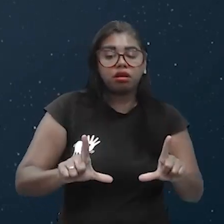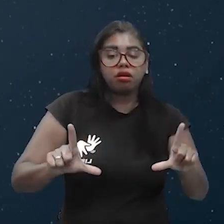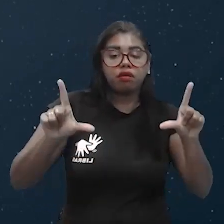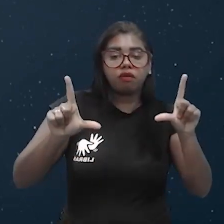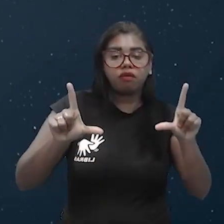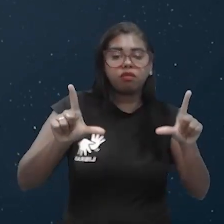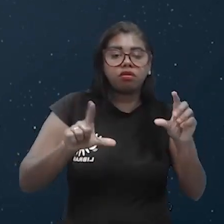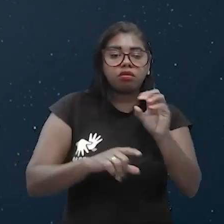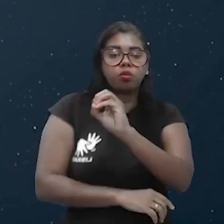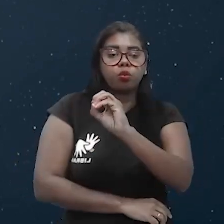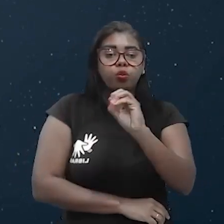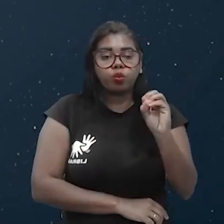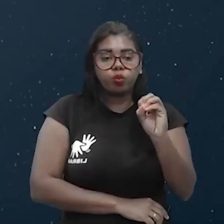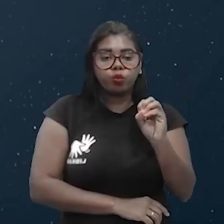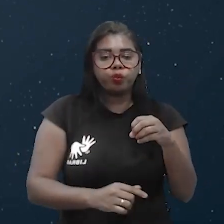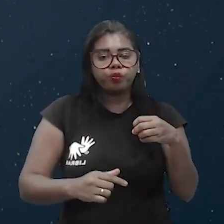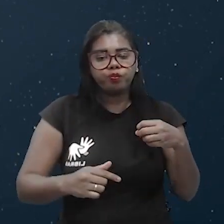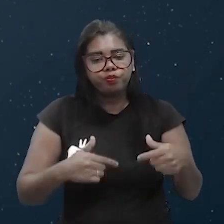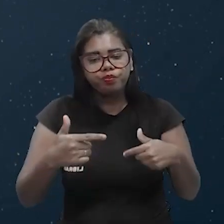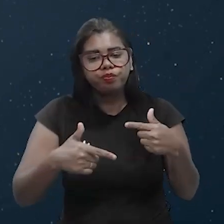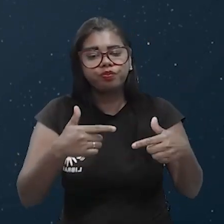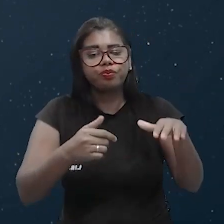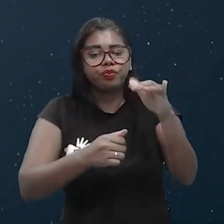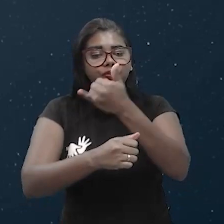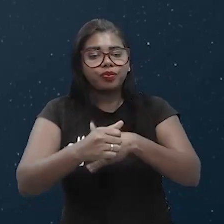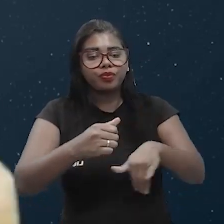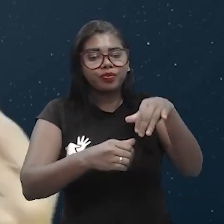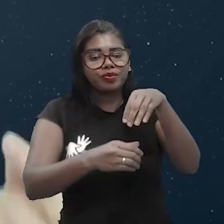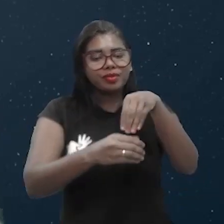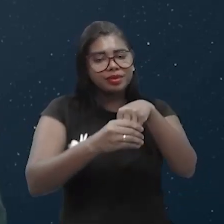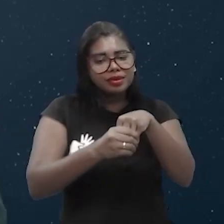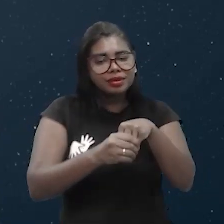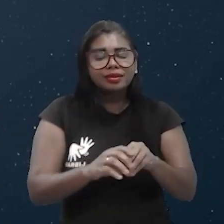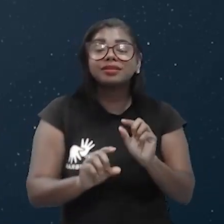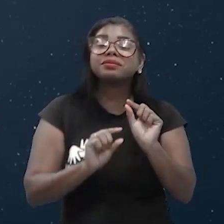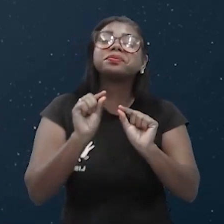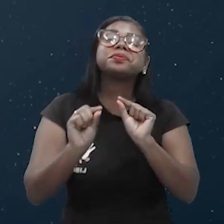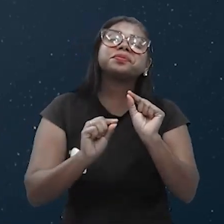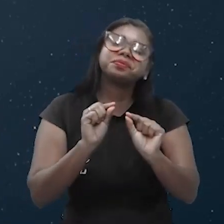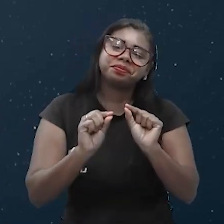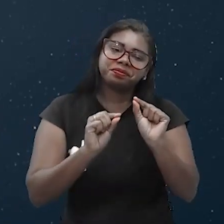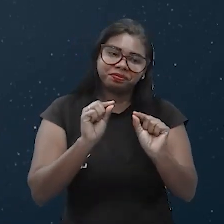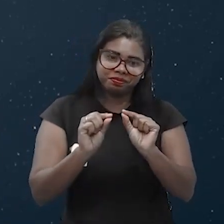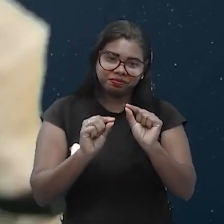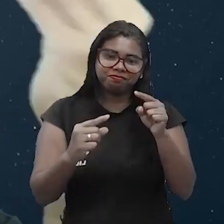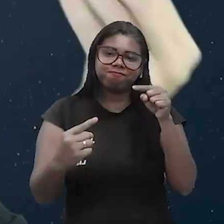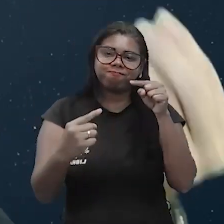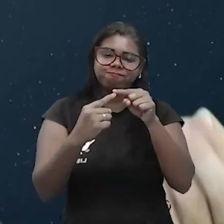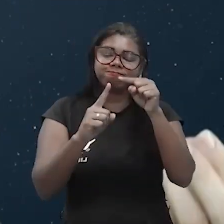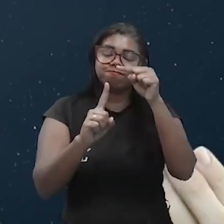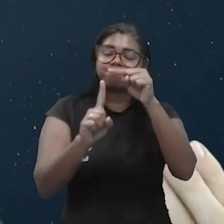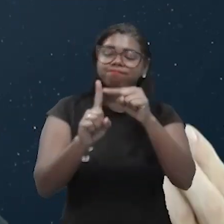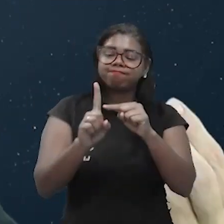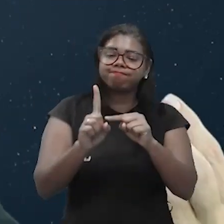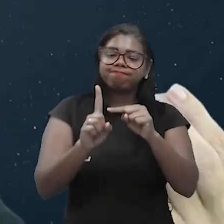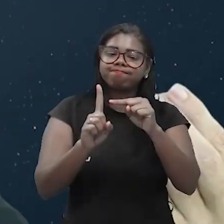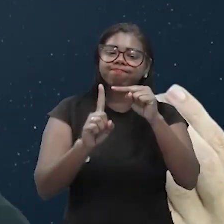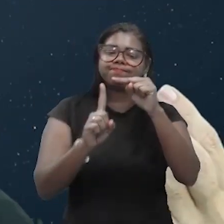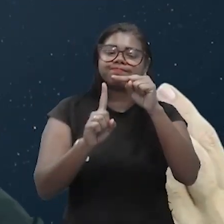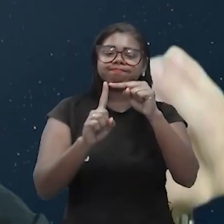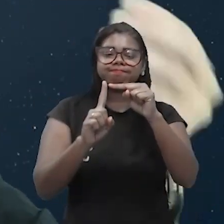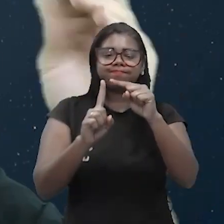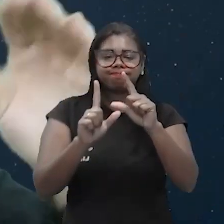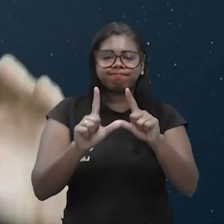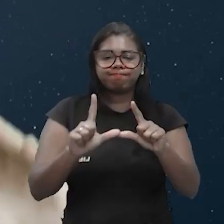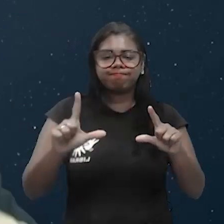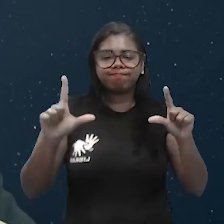zero. Quando a gente fala da energia interna, a gente tá falando de quem? A gente tá falando da relação da temperatura. Aumento de temperatura, aumento